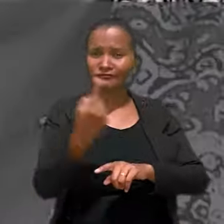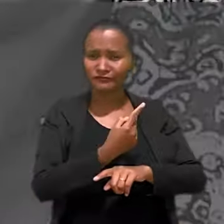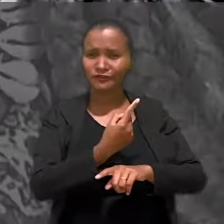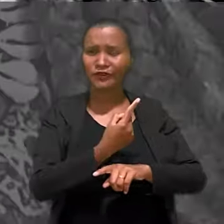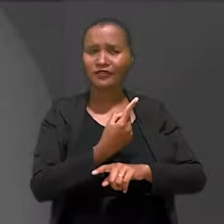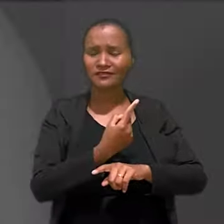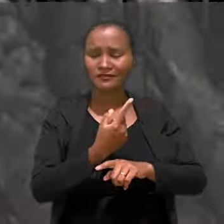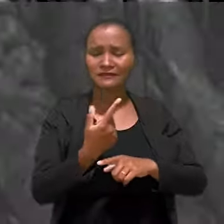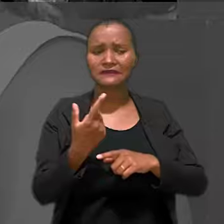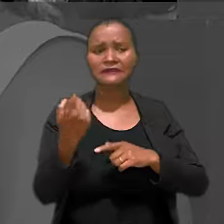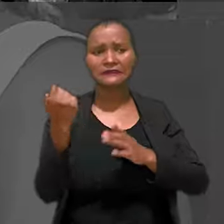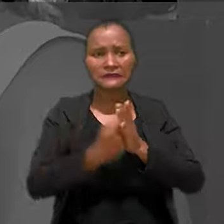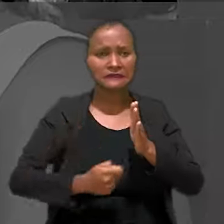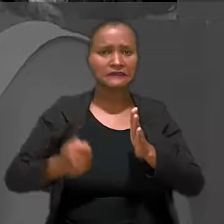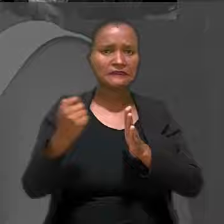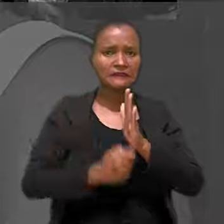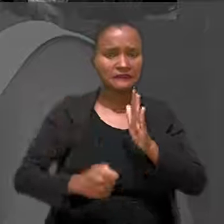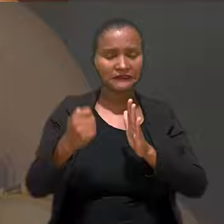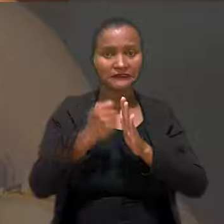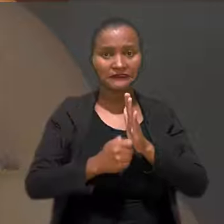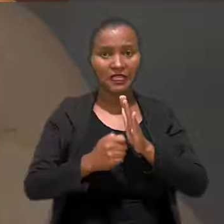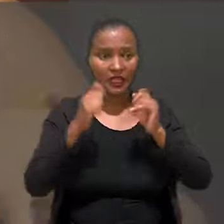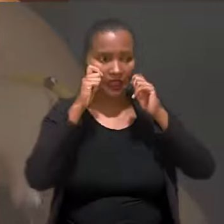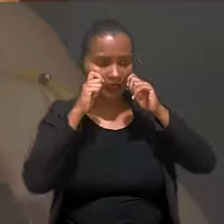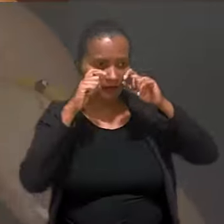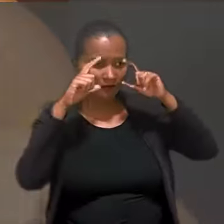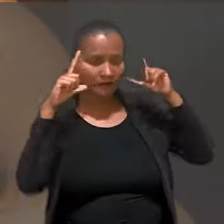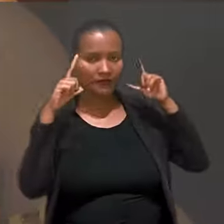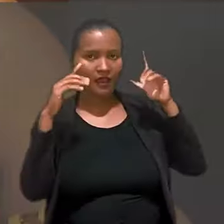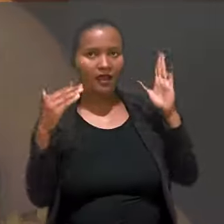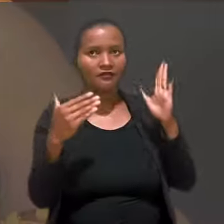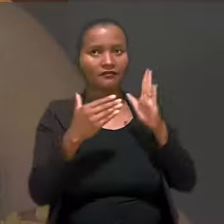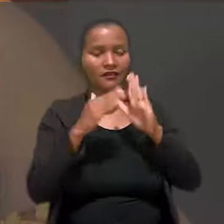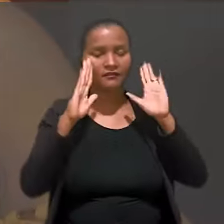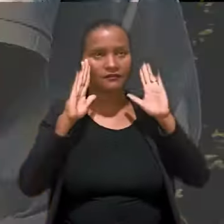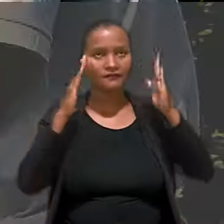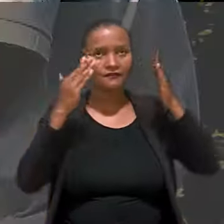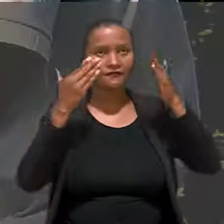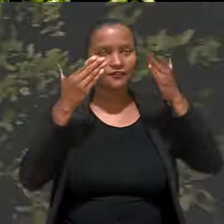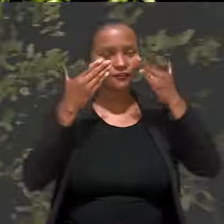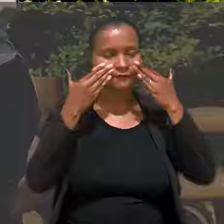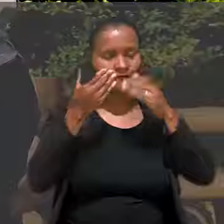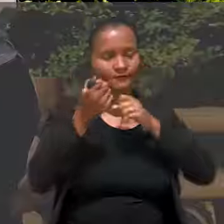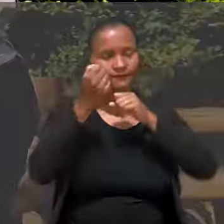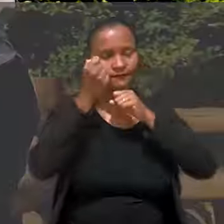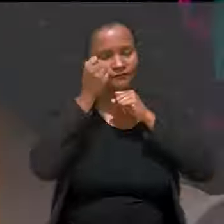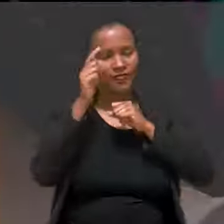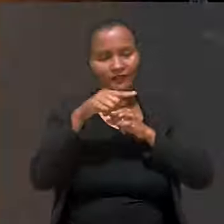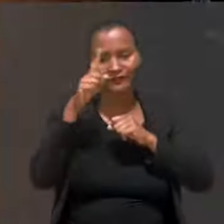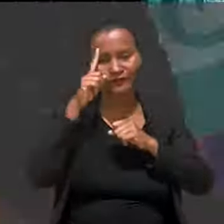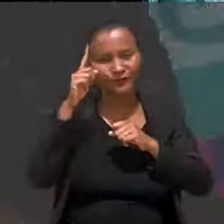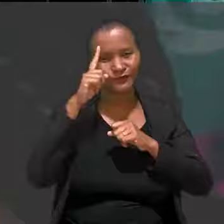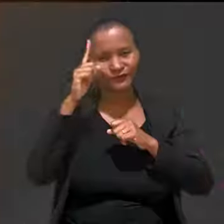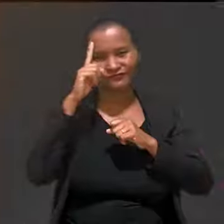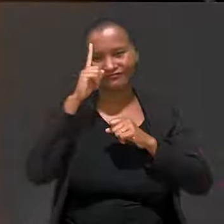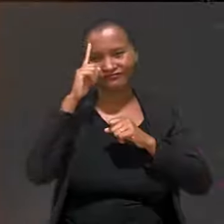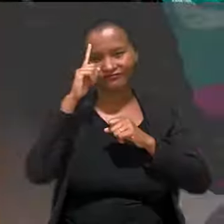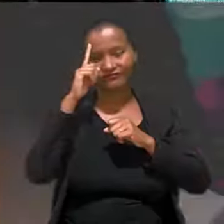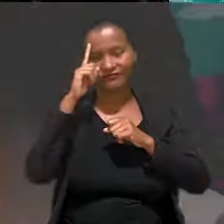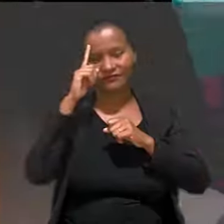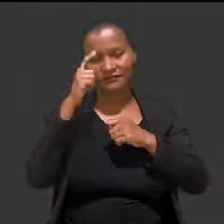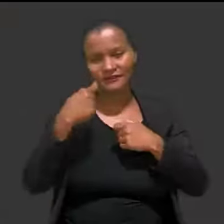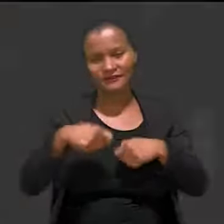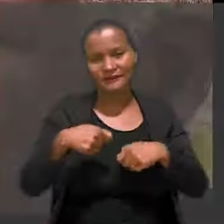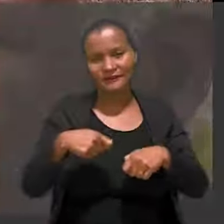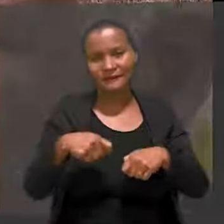combate, em batalha, ao abrir dos olhos até eu fechar os olhos para dormir. Isso é cotidiano, isso é de todos os